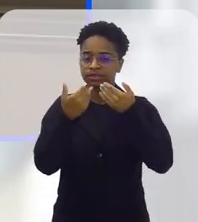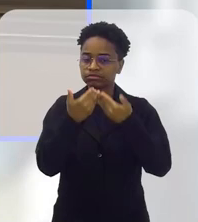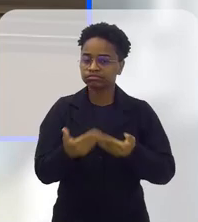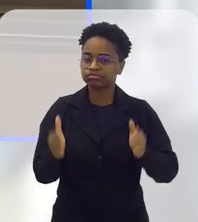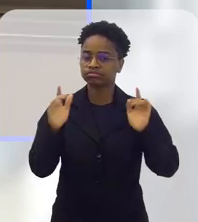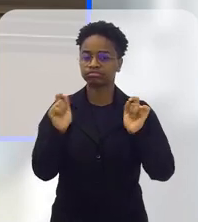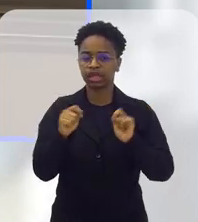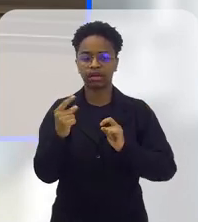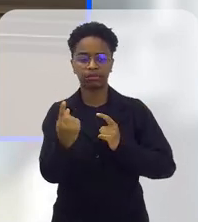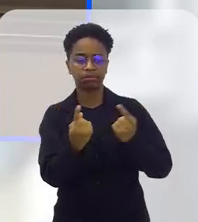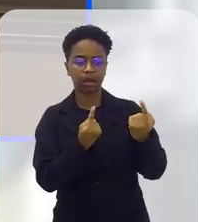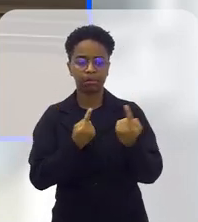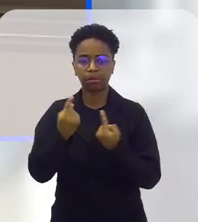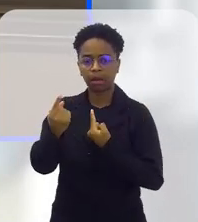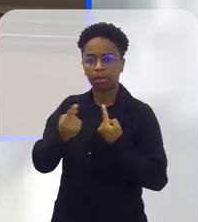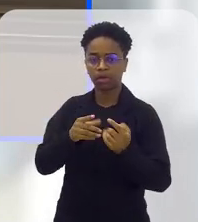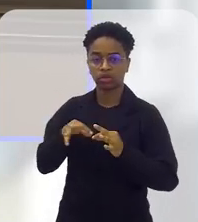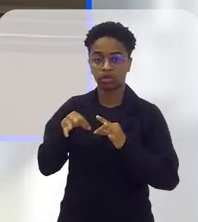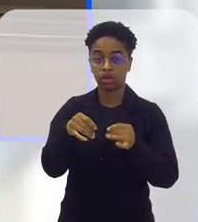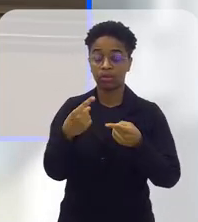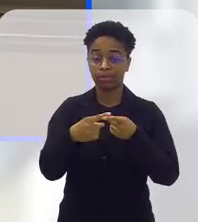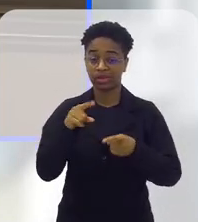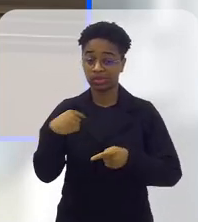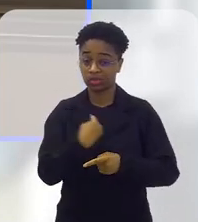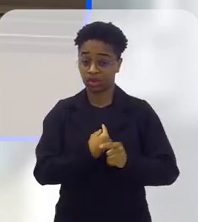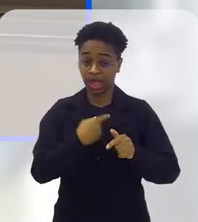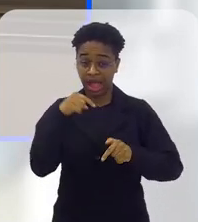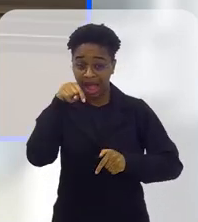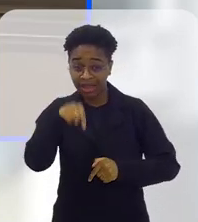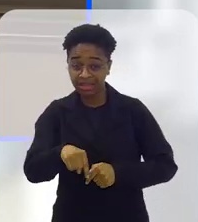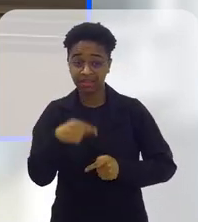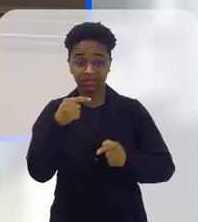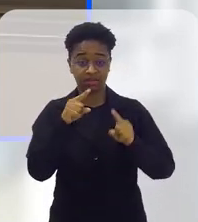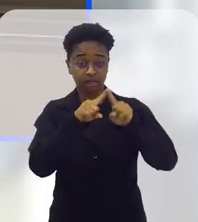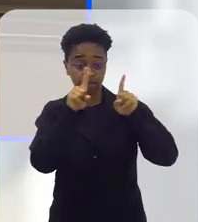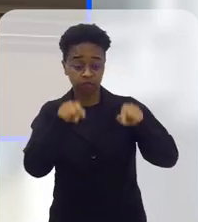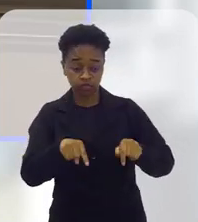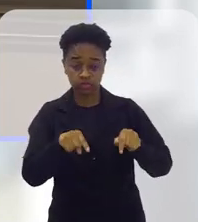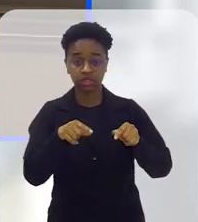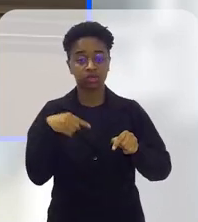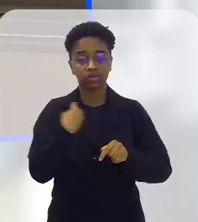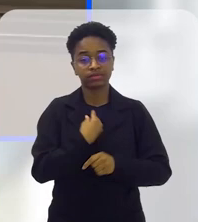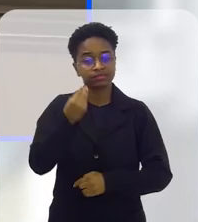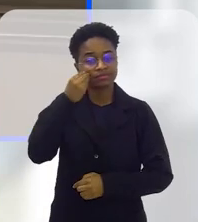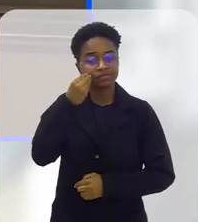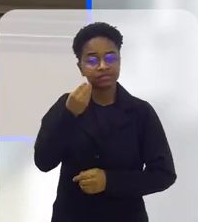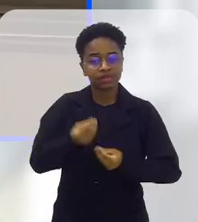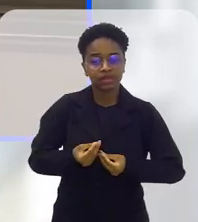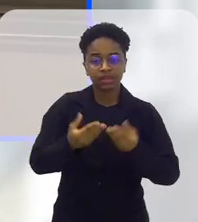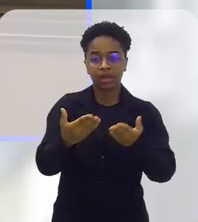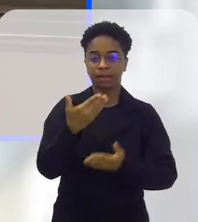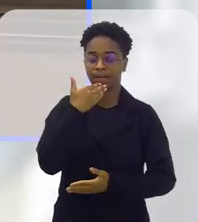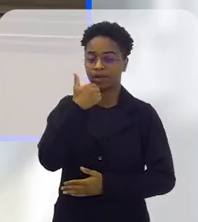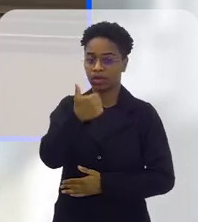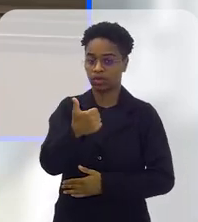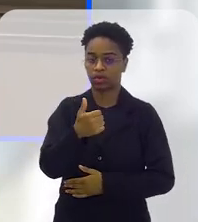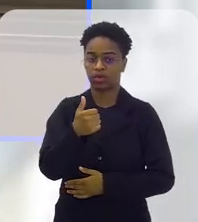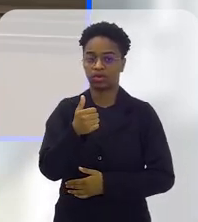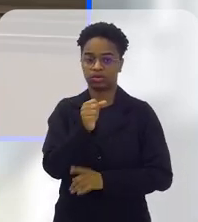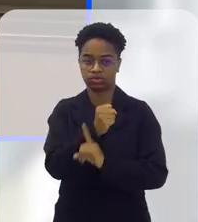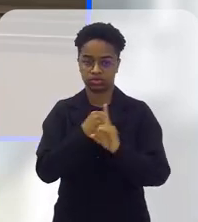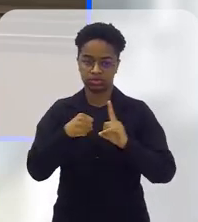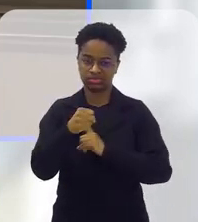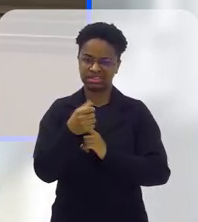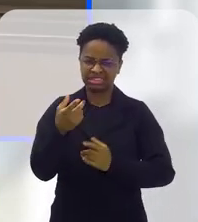que ser aberta para todos. Nós estamos aqui um servidor. A gente procura levar o melhor para a sociedade. Nem